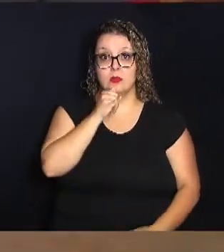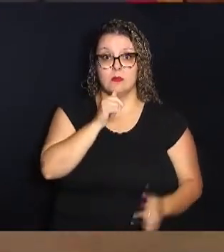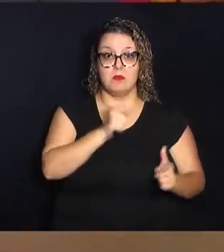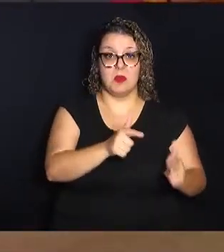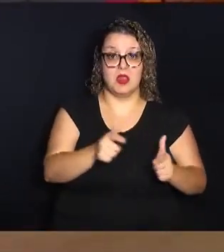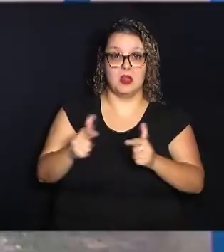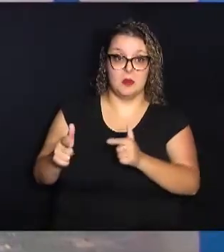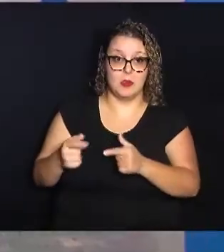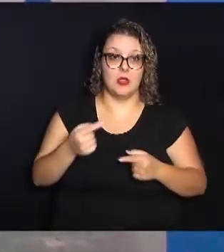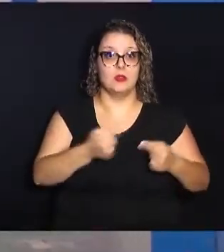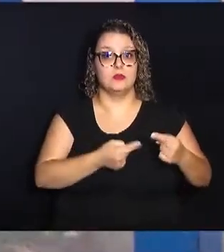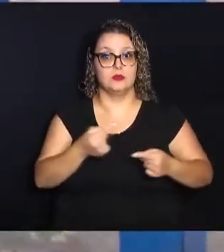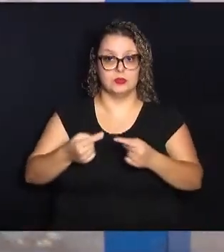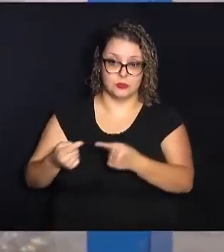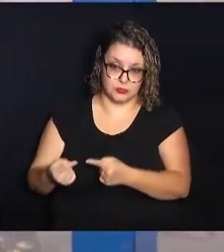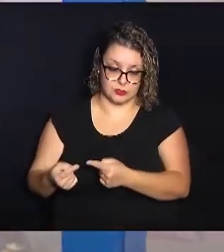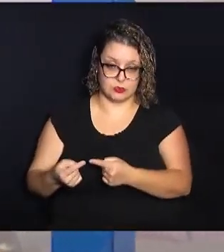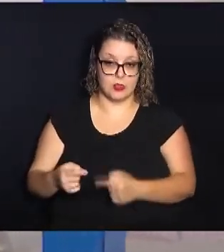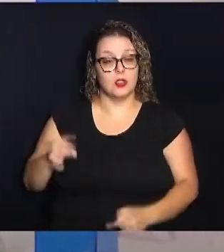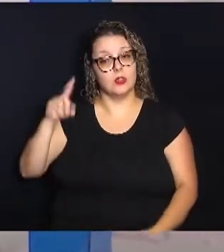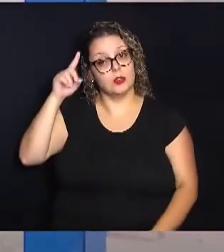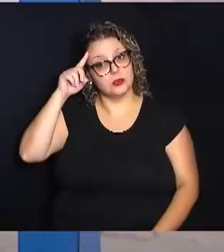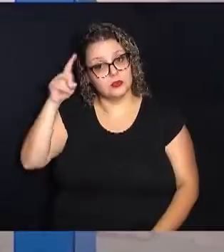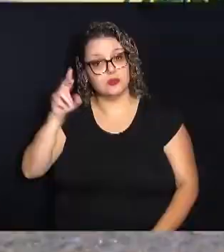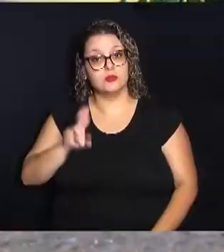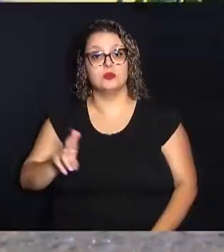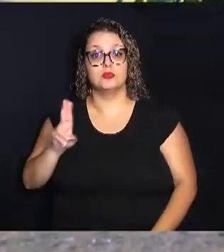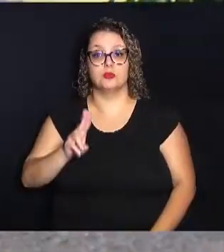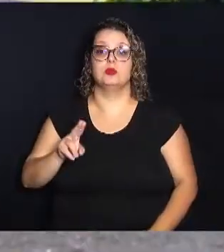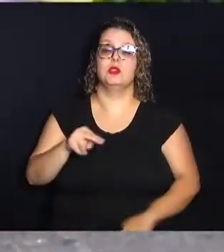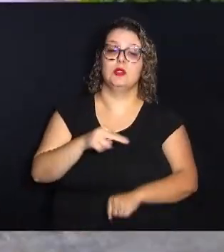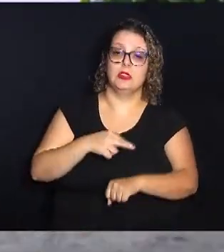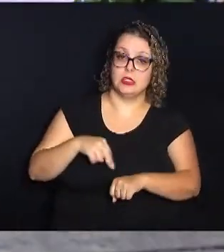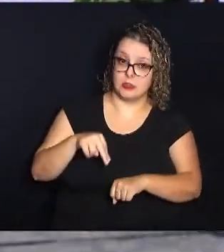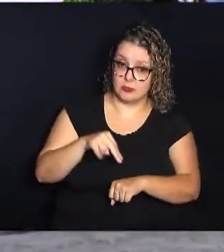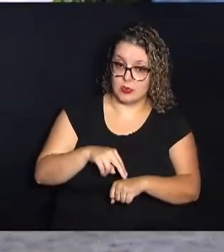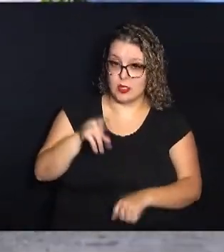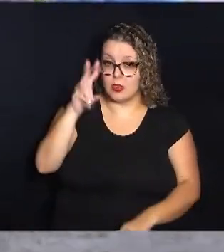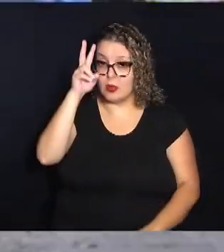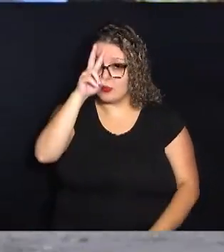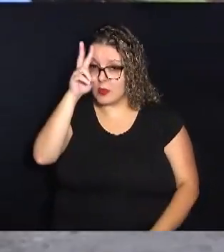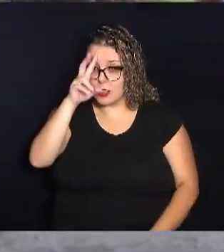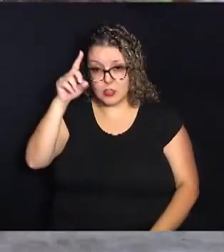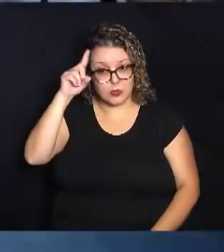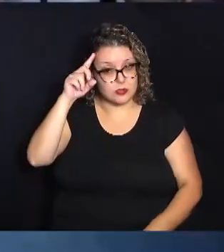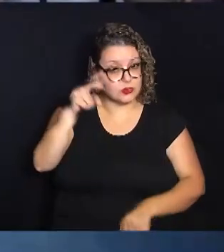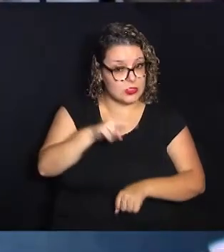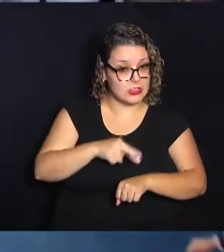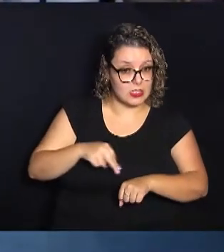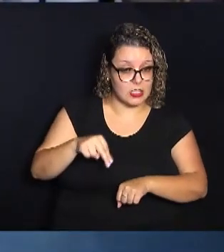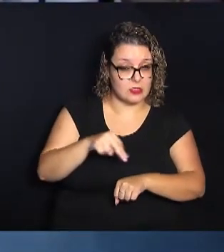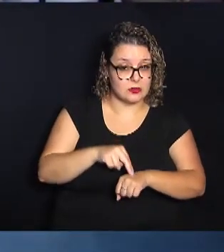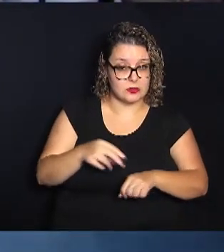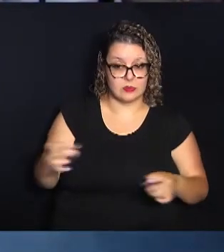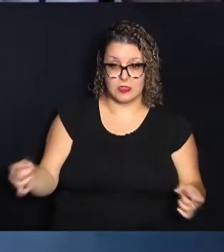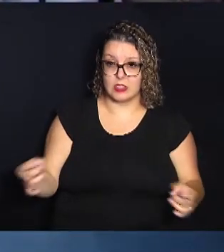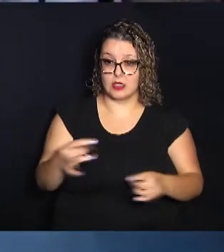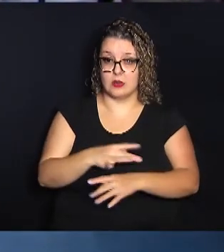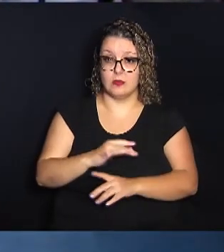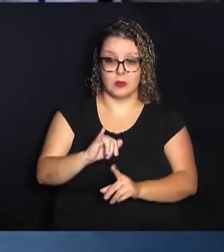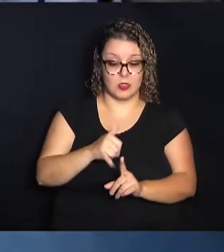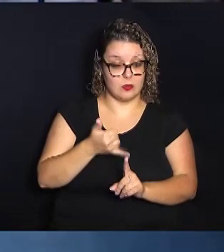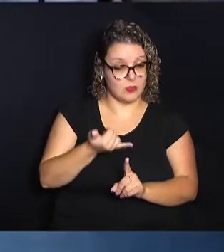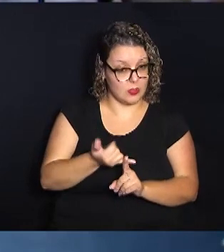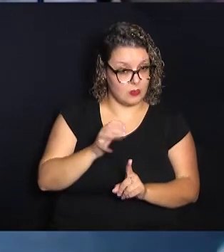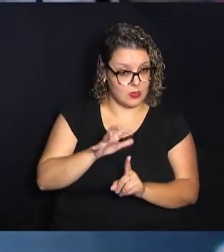ainda é discutido e a data usada nacionalmente para lembrar do Dia Nacional de Combate ao Bullying